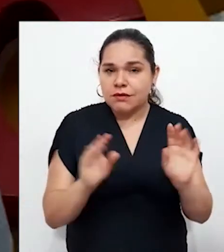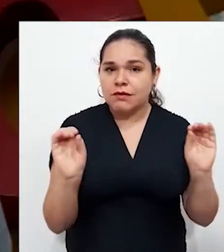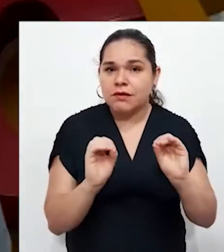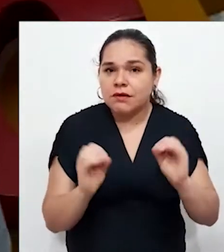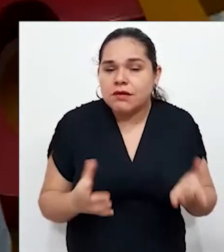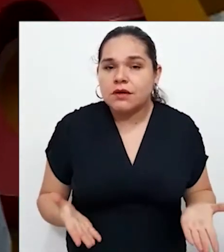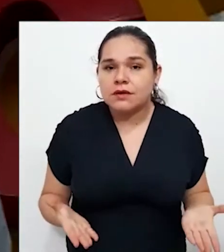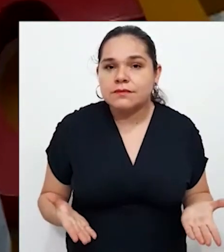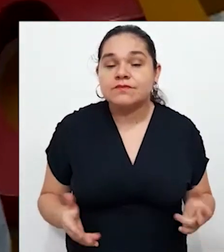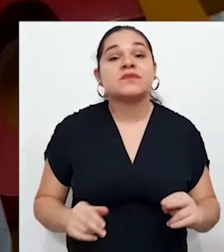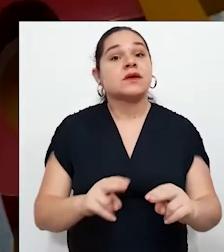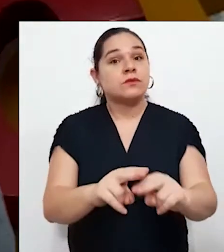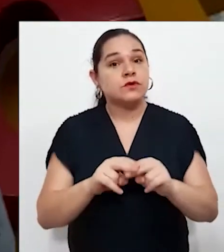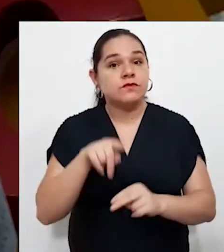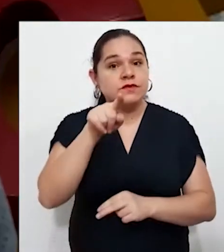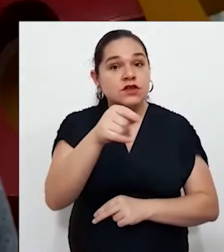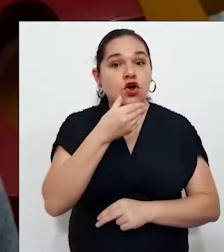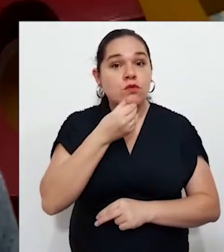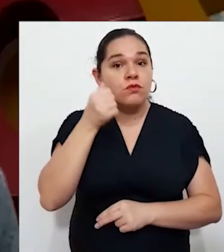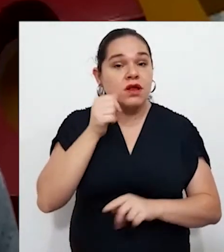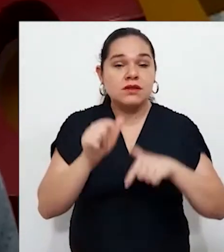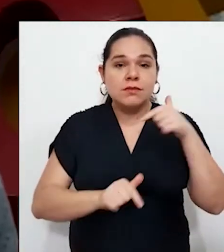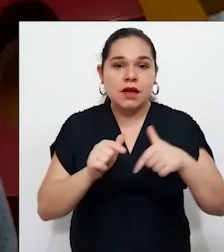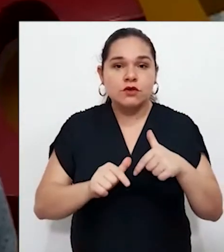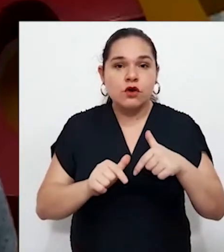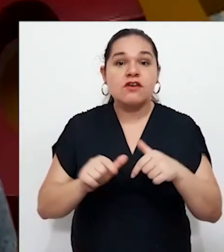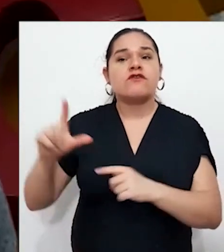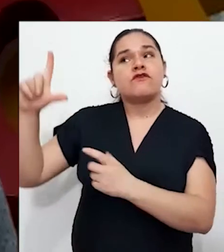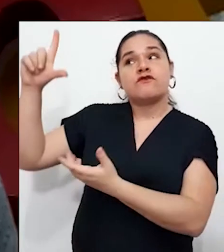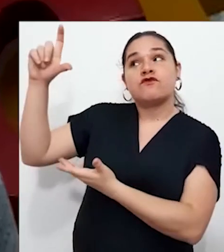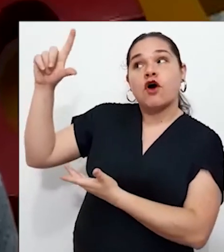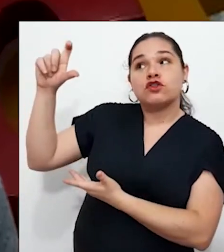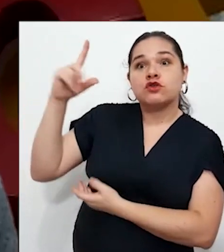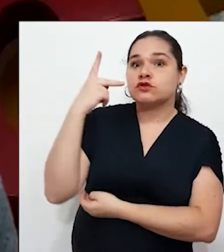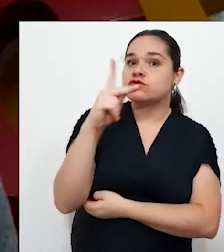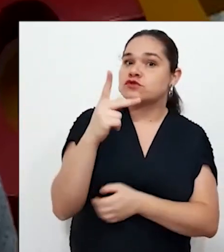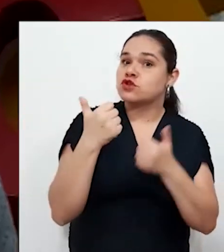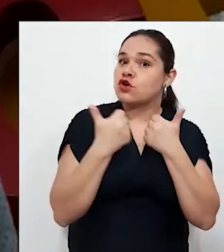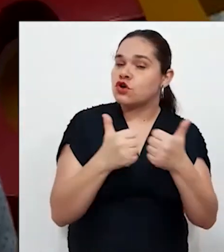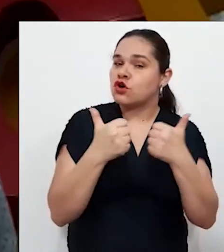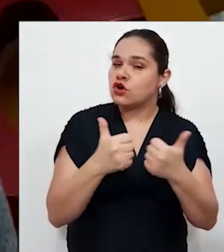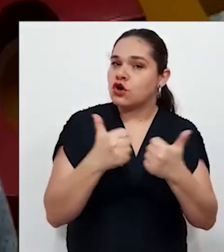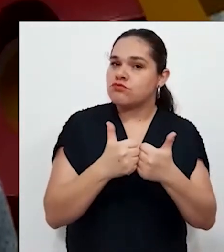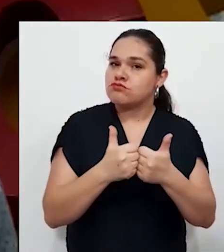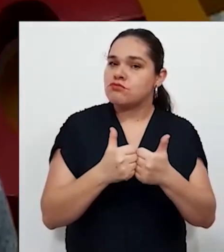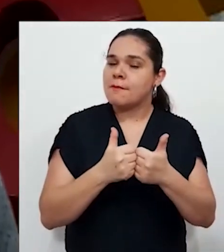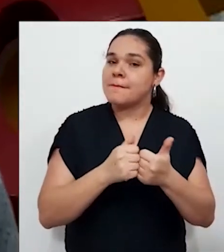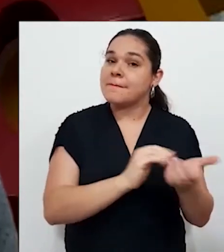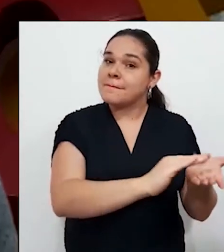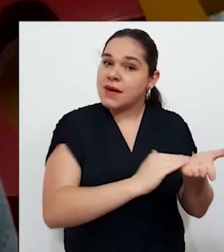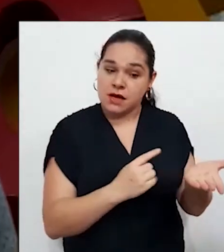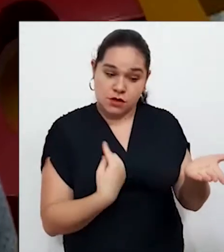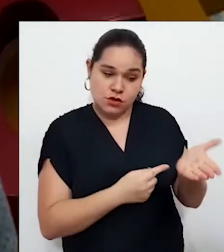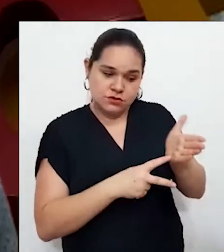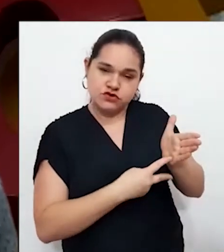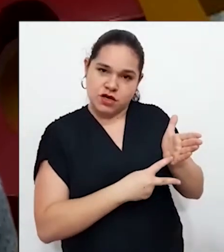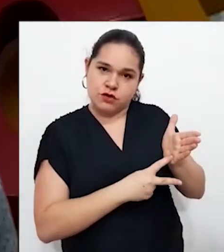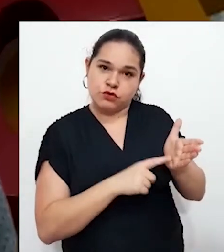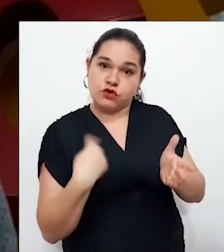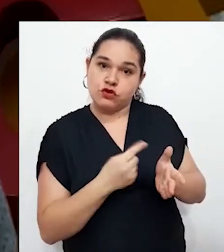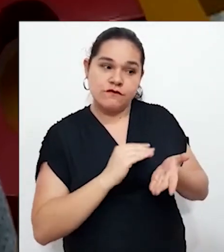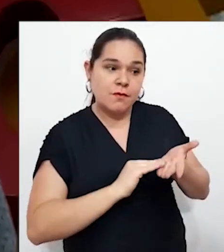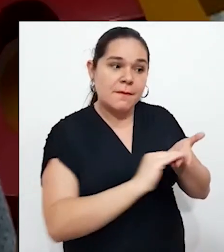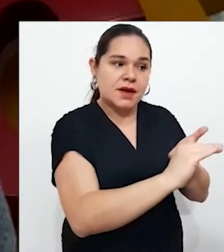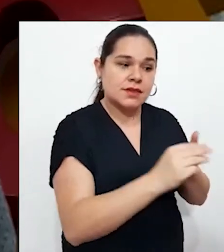tire a foto, denuncie o sindicato, denuncie o sindicato que nós vamos encaminhar para o Ministério Público